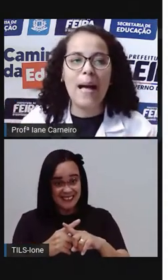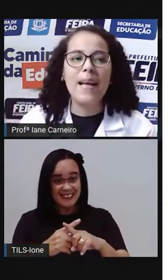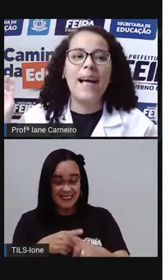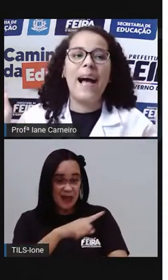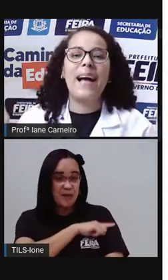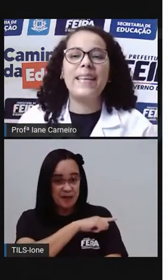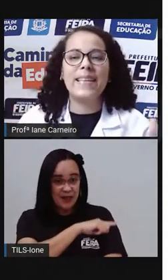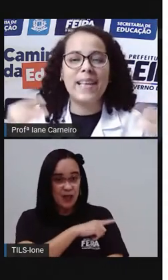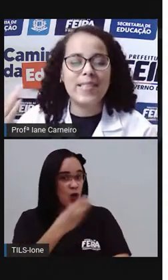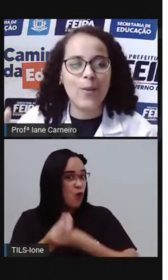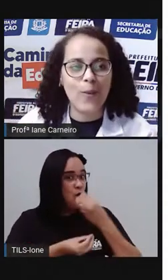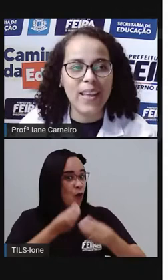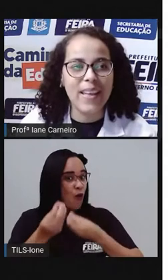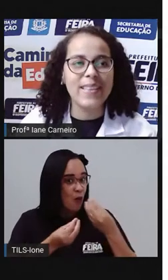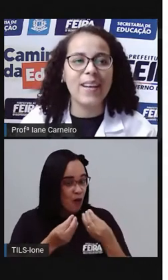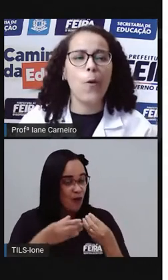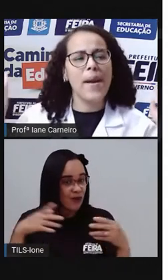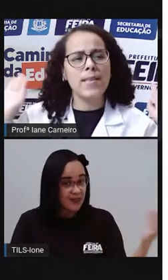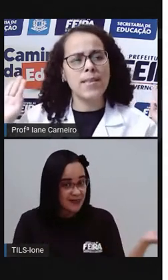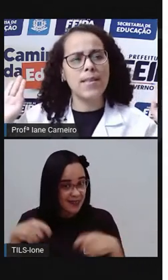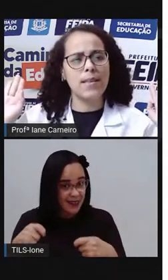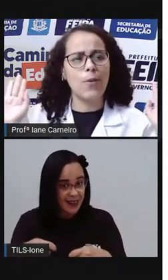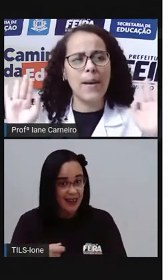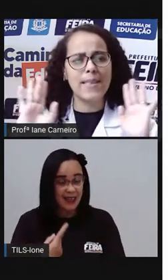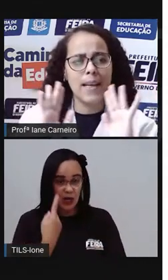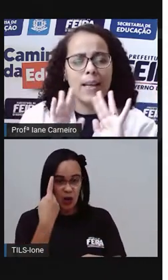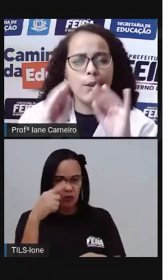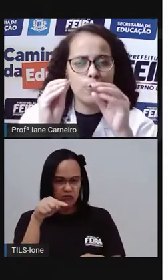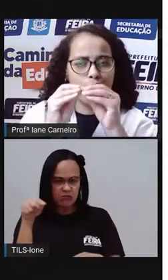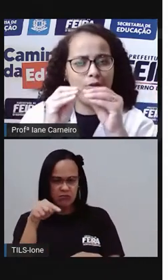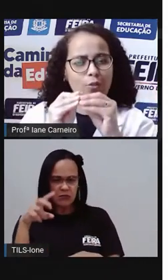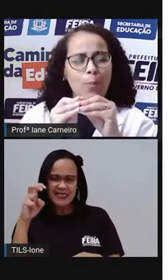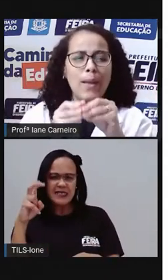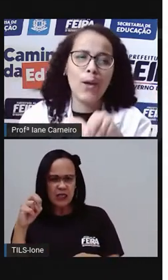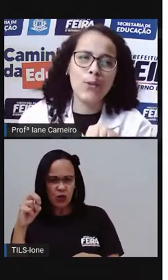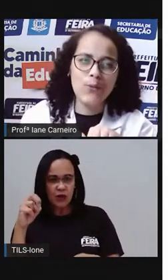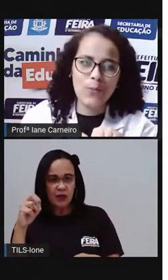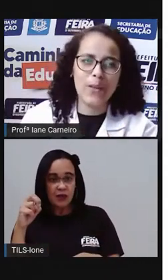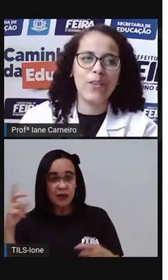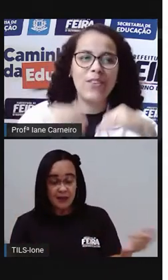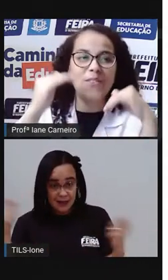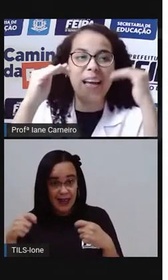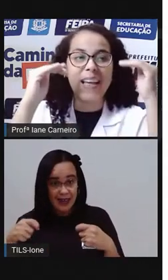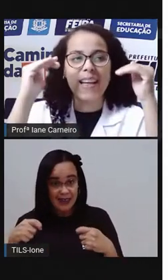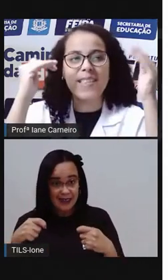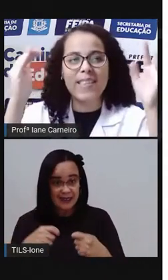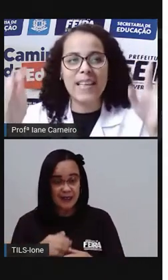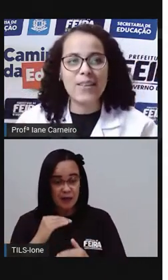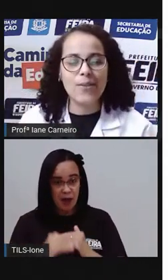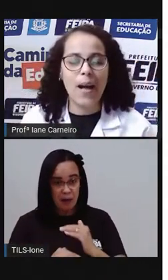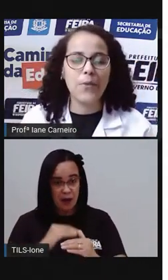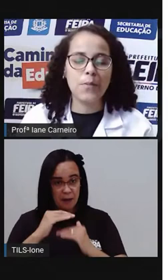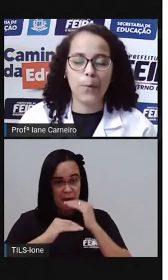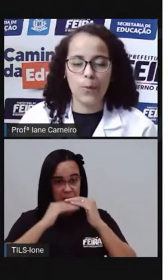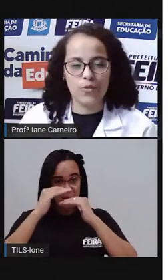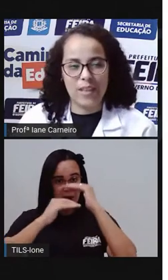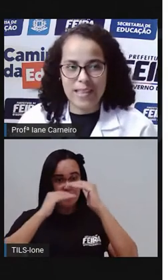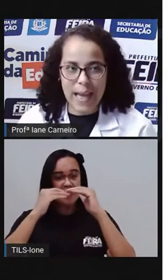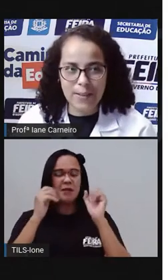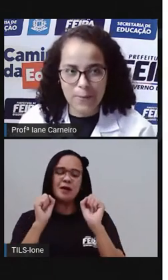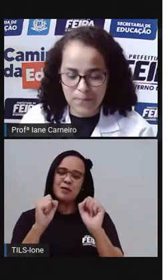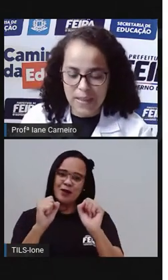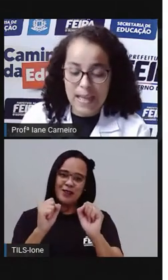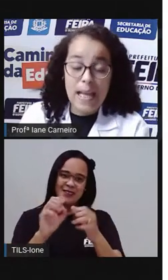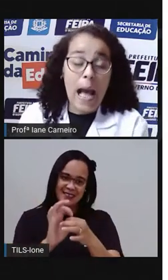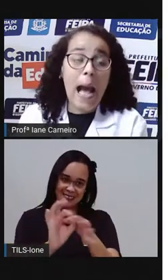pular aí até 50. Começa assim, começa do menor número e vai crescendo aos poucos, tá